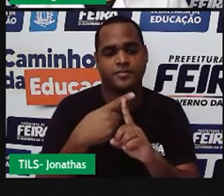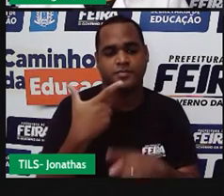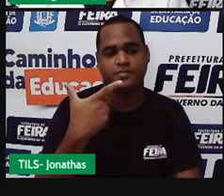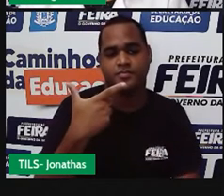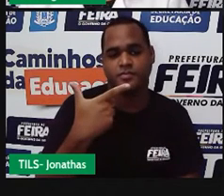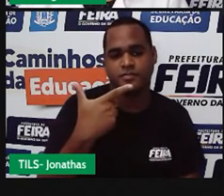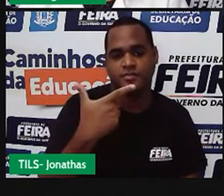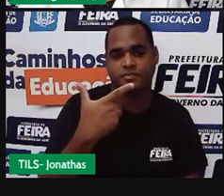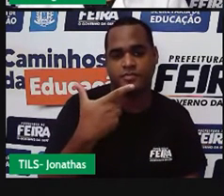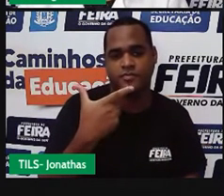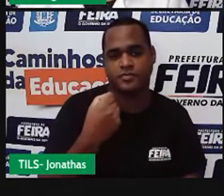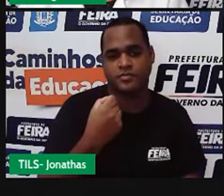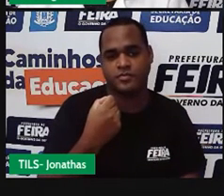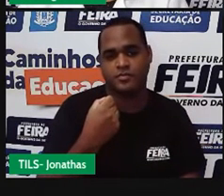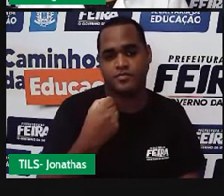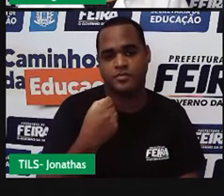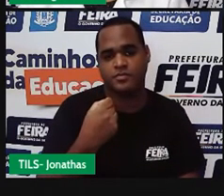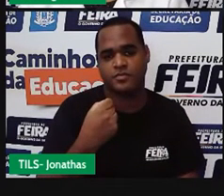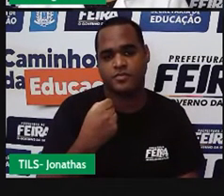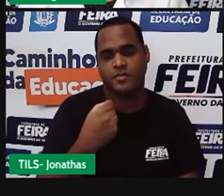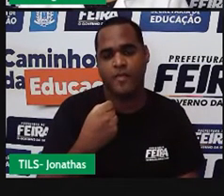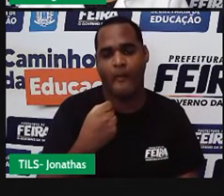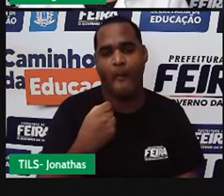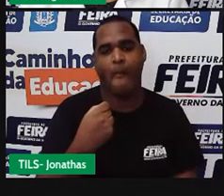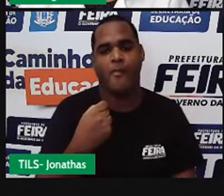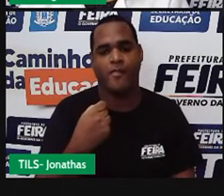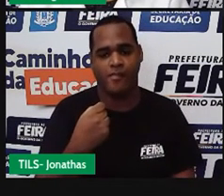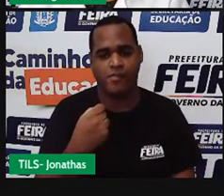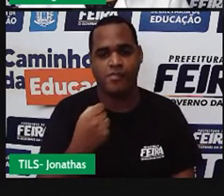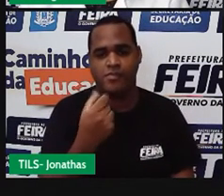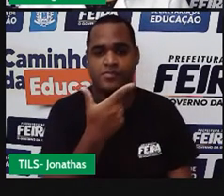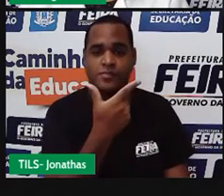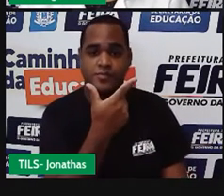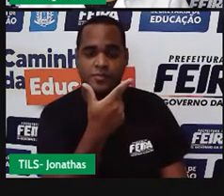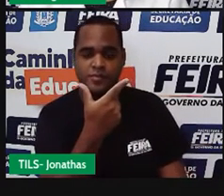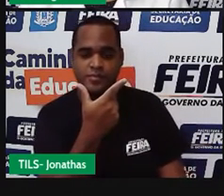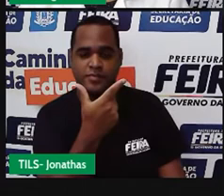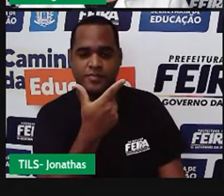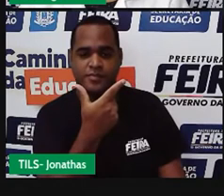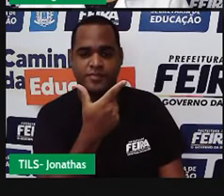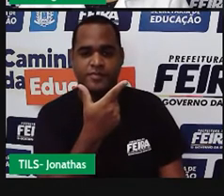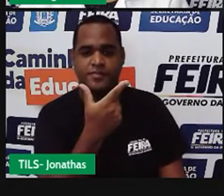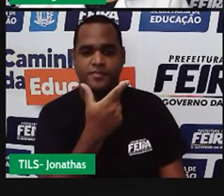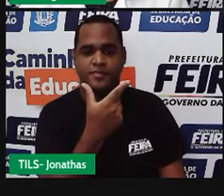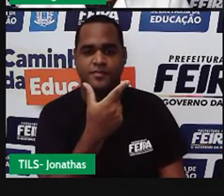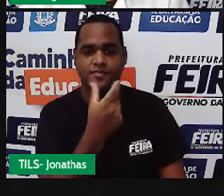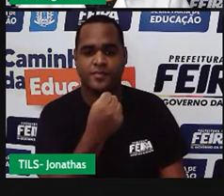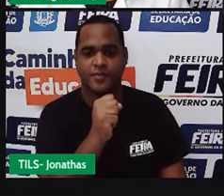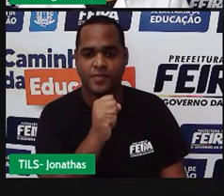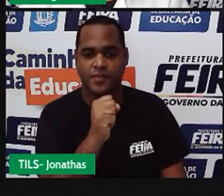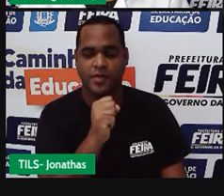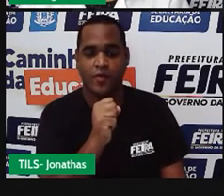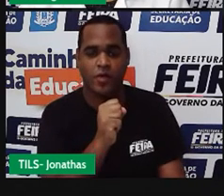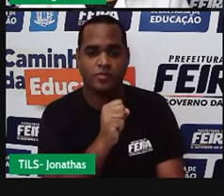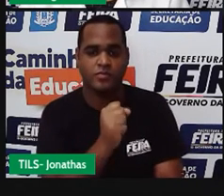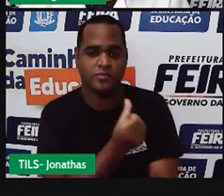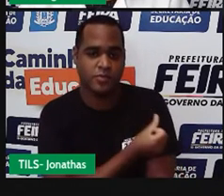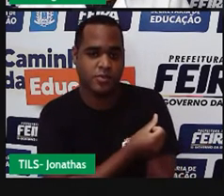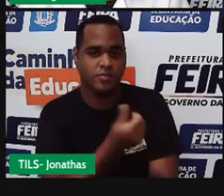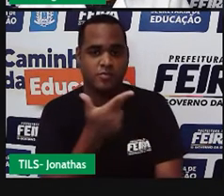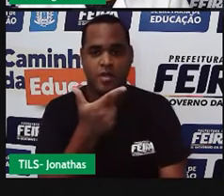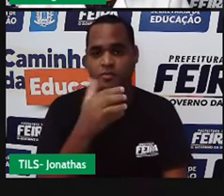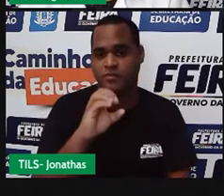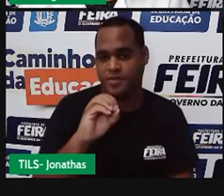do sétimo ano. 28 do sexto mais 20 do sétimo. Parou por aqui? Não.